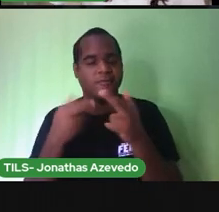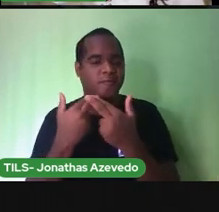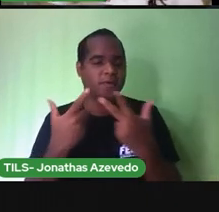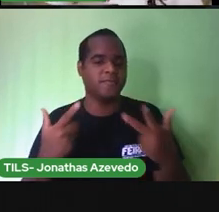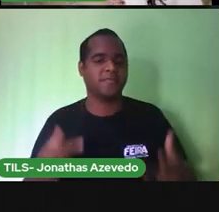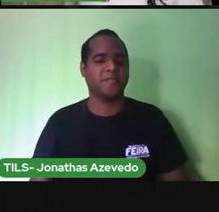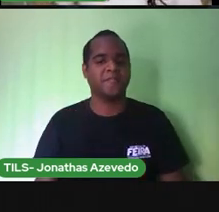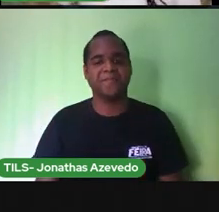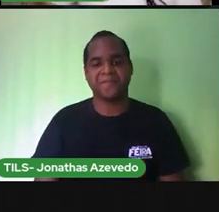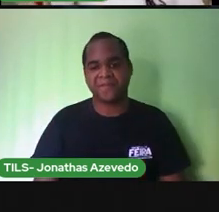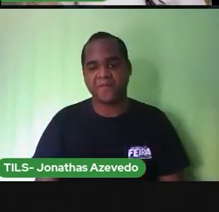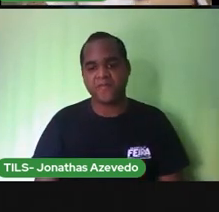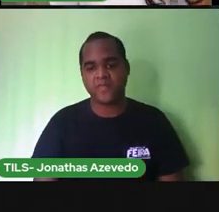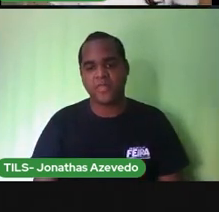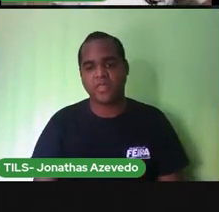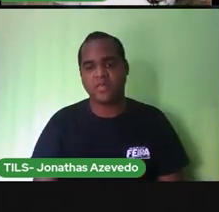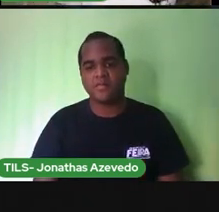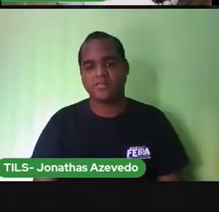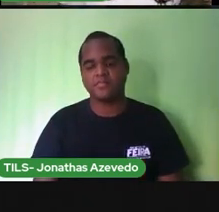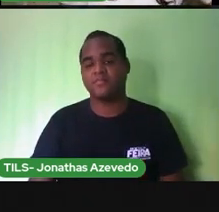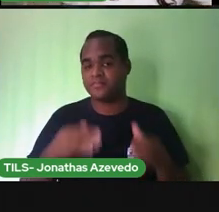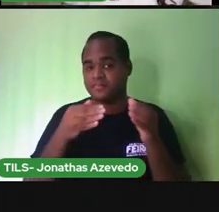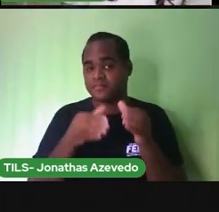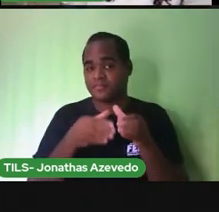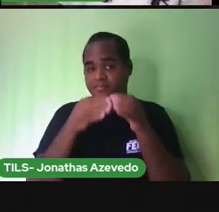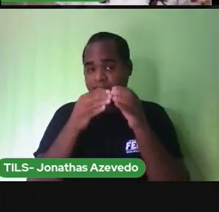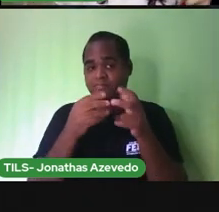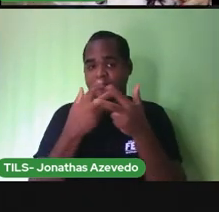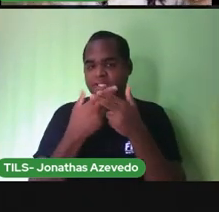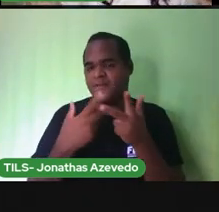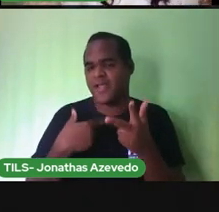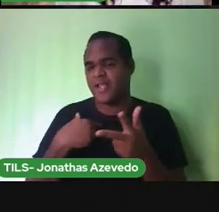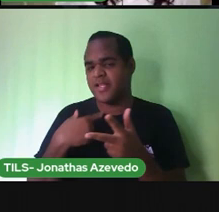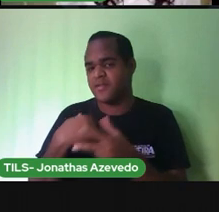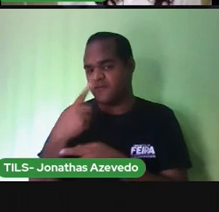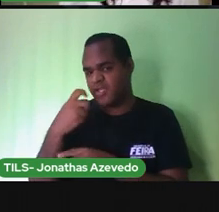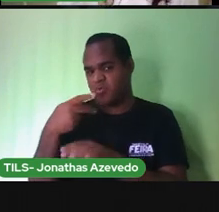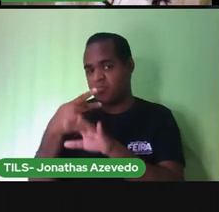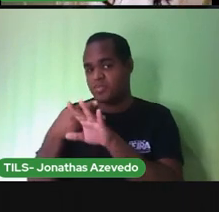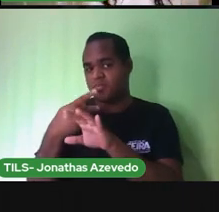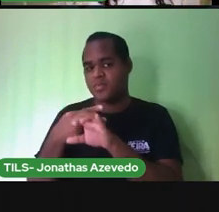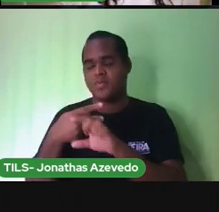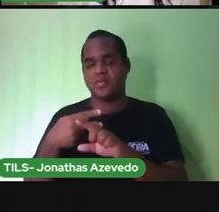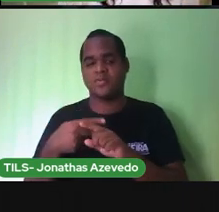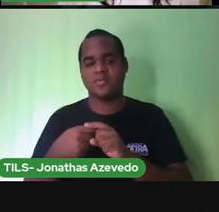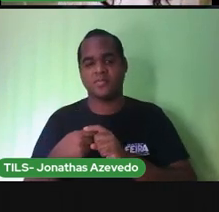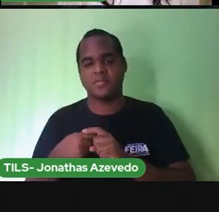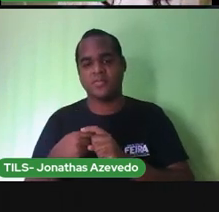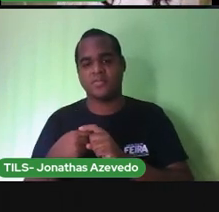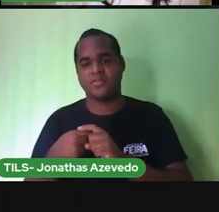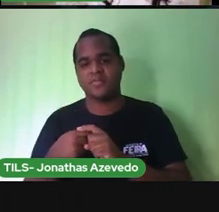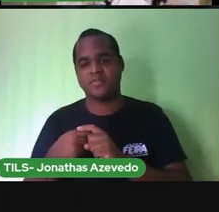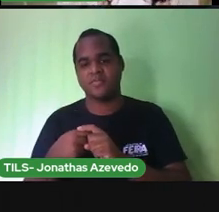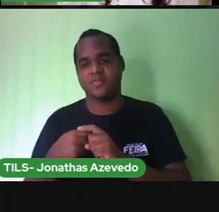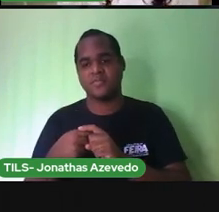pega a latinha e joga na lixeira de vidro e a gente faz a maior confusão quando a gente for